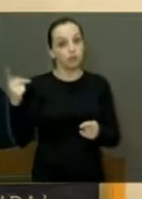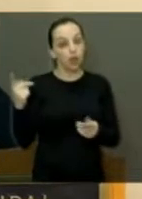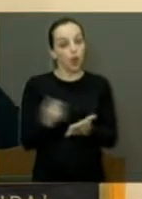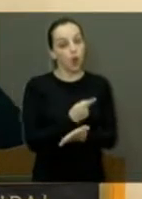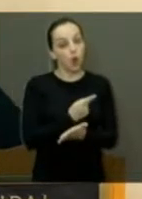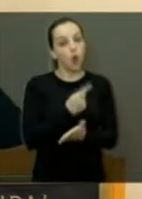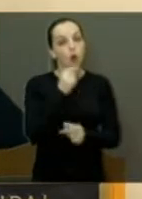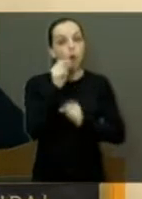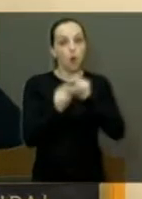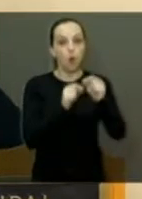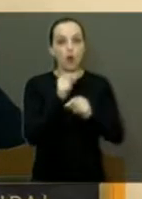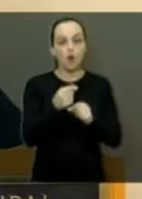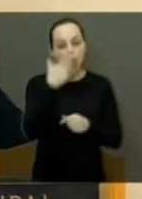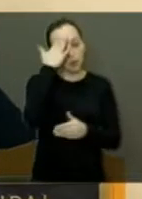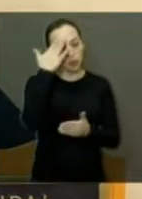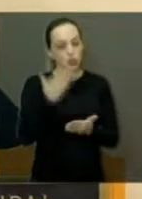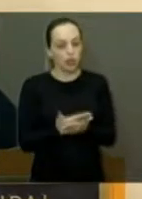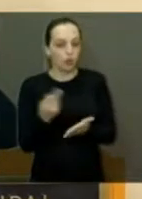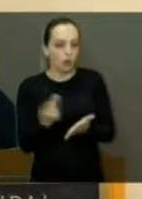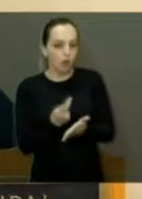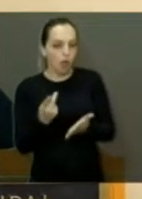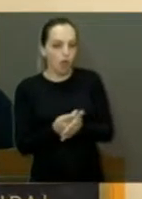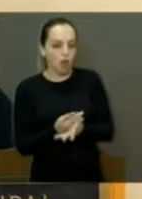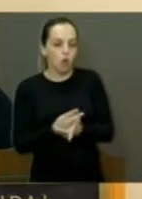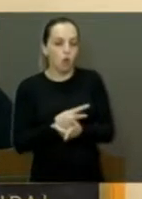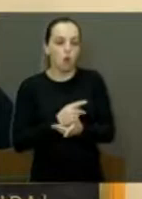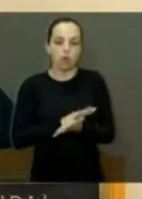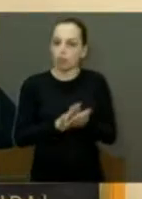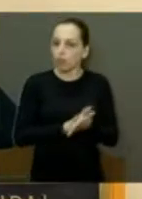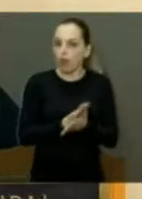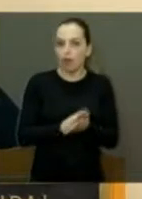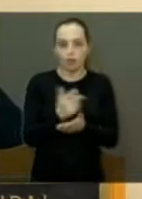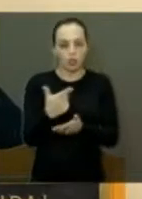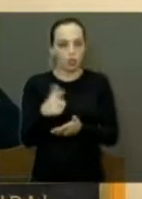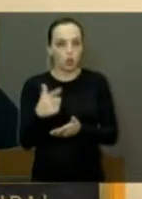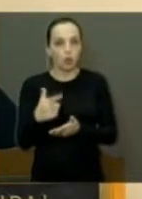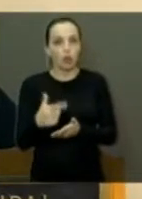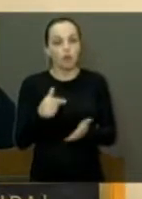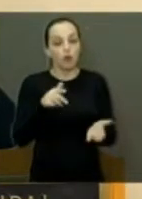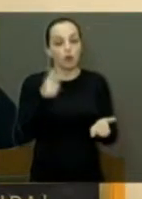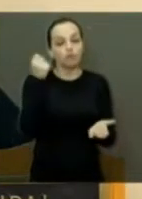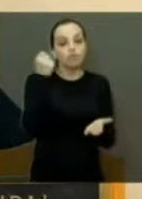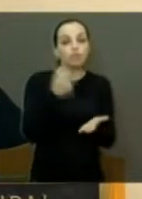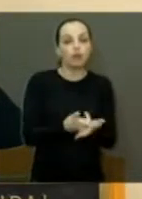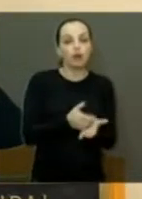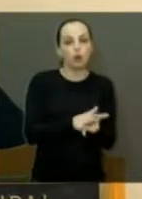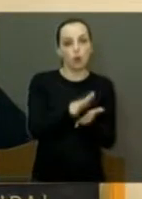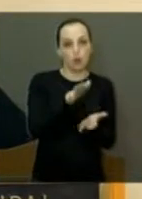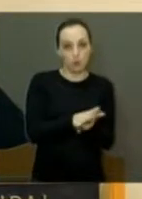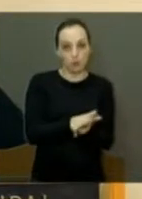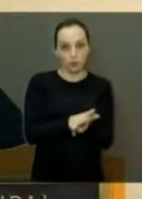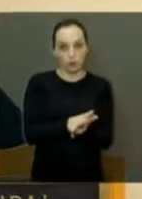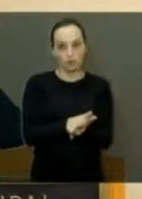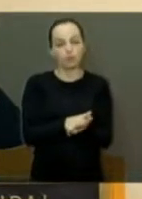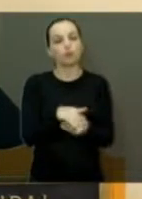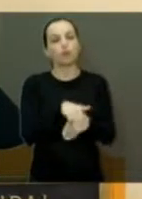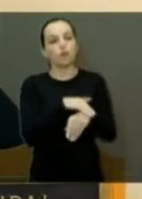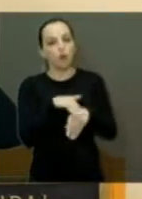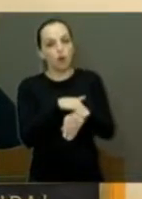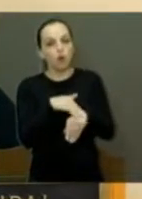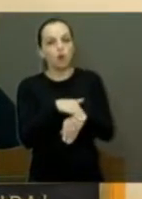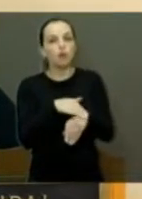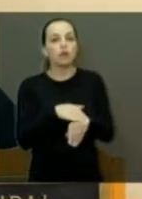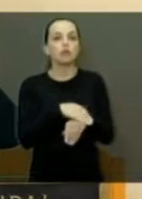Eles acreditaram que não houve erro e não foi cancelada a autuação, ele acabou pagando. Mas eu ainda vou conversar com o Nilson